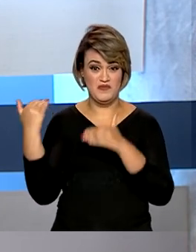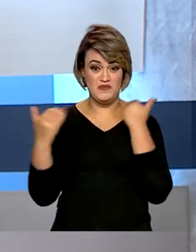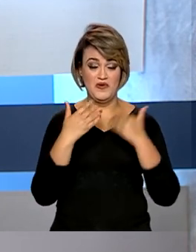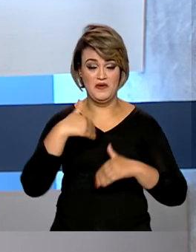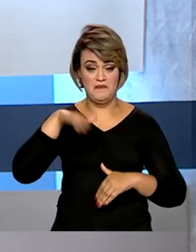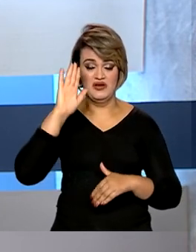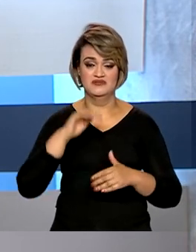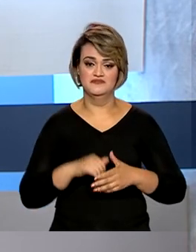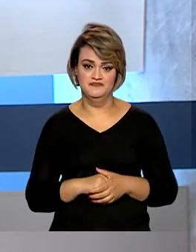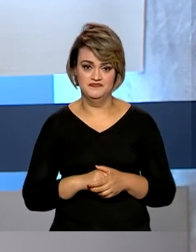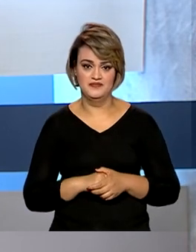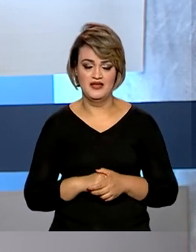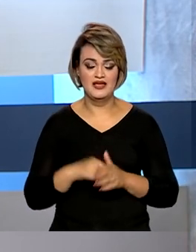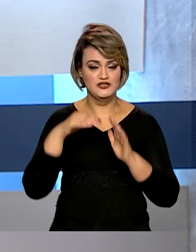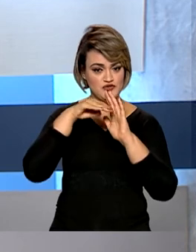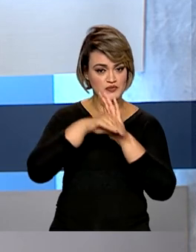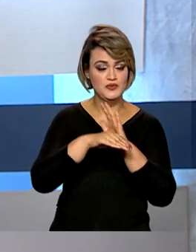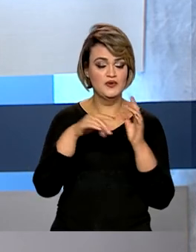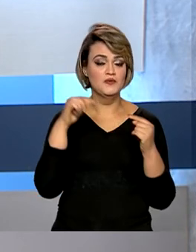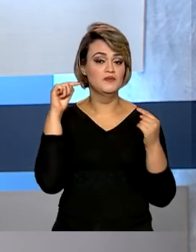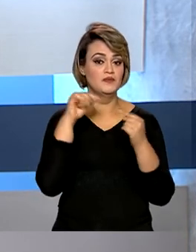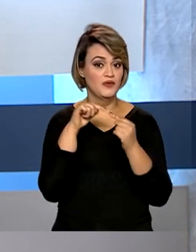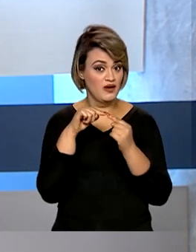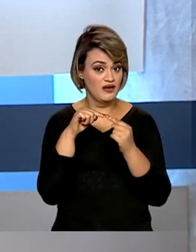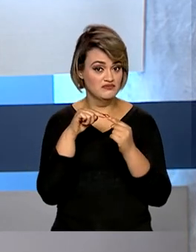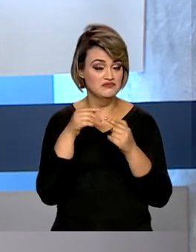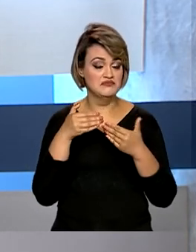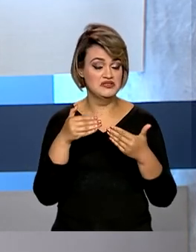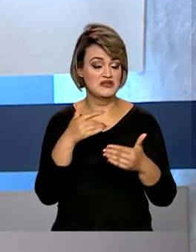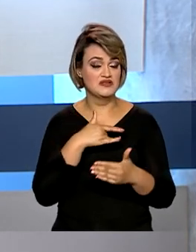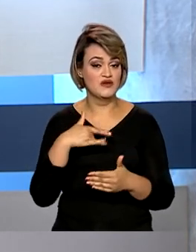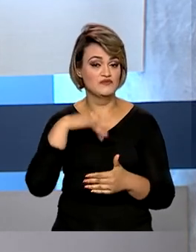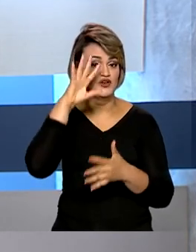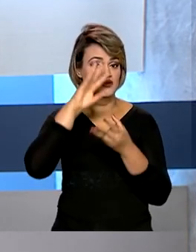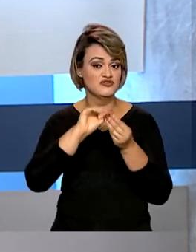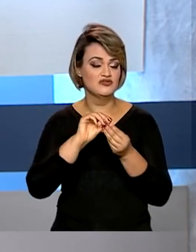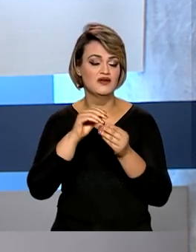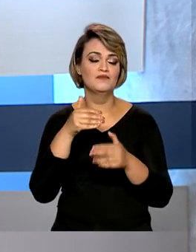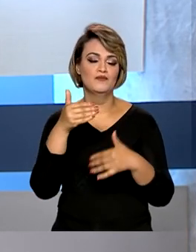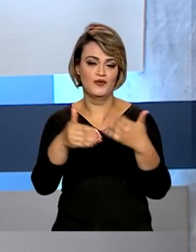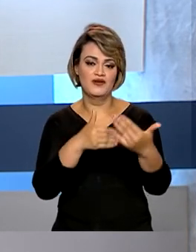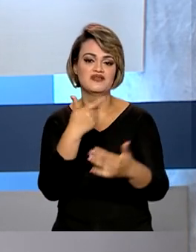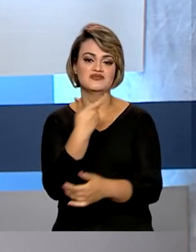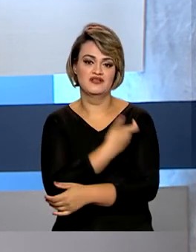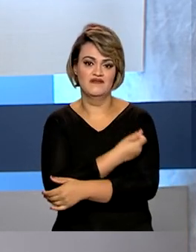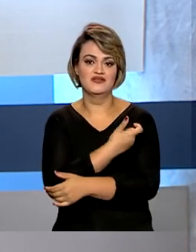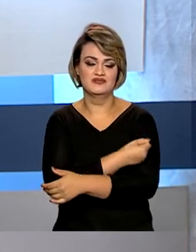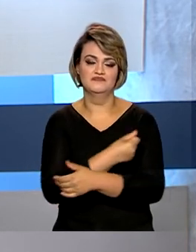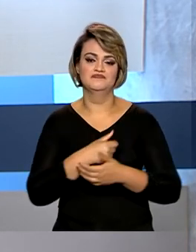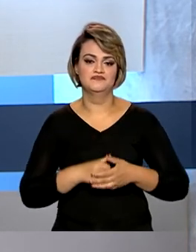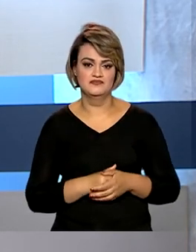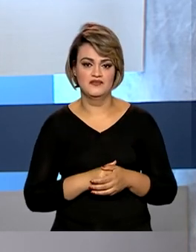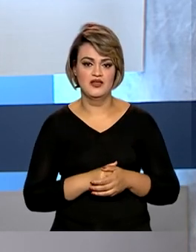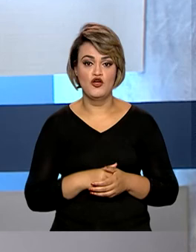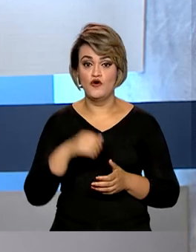toda a pandemia. A queda se deu principalmente, segundo o Ministério da Saúde, ao avanço da campanha de vacinação. O país conta com